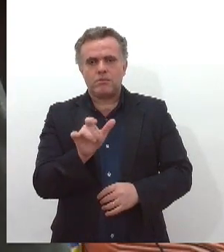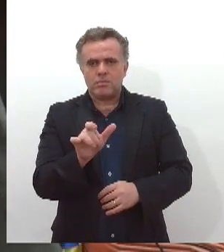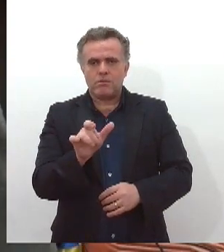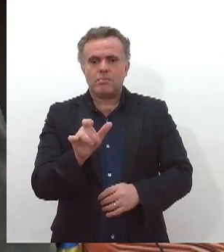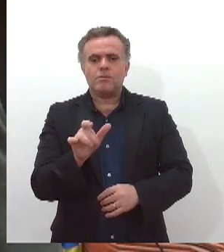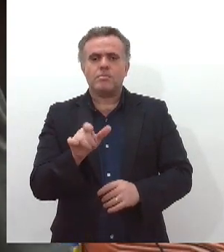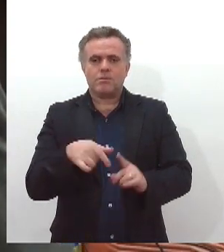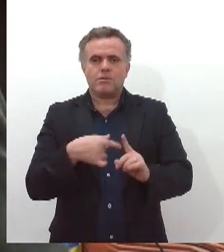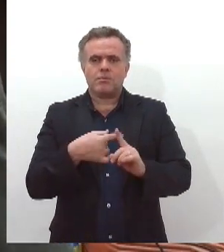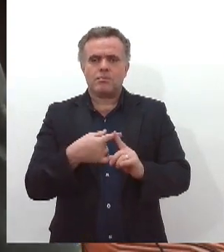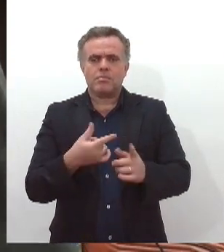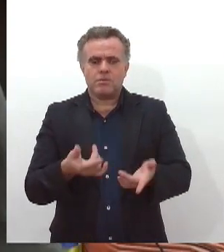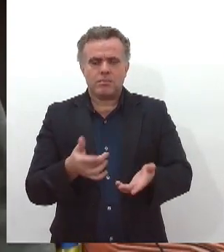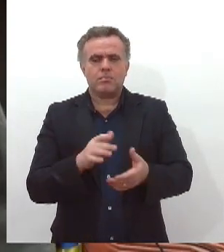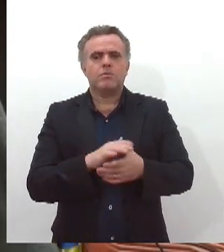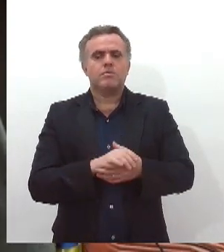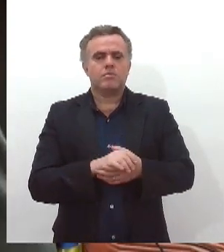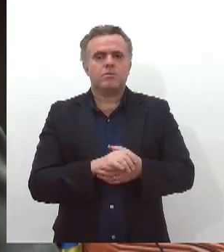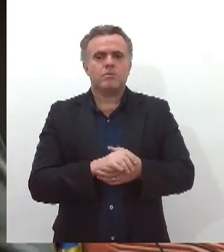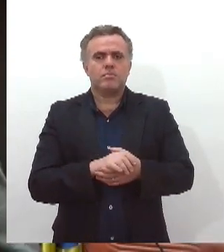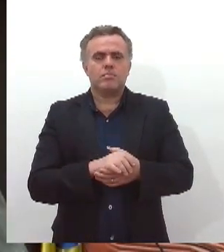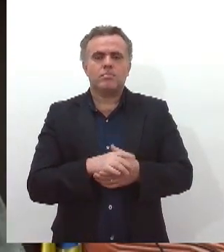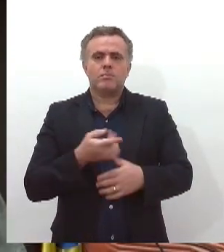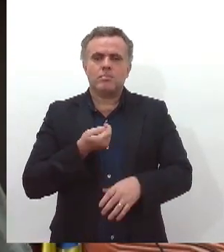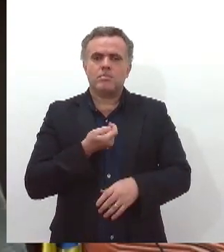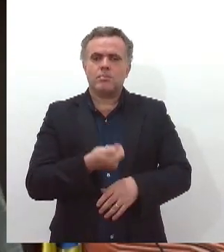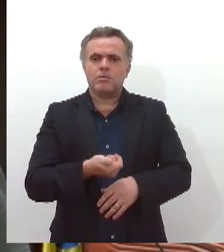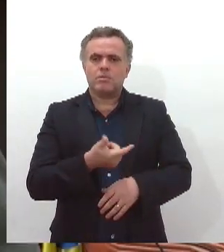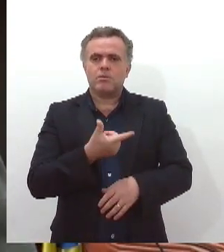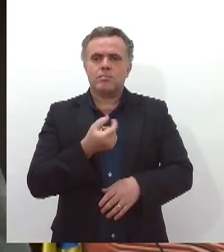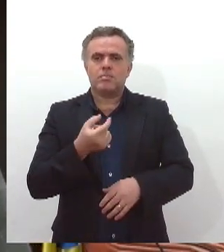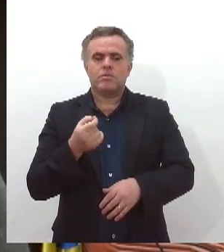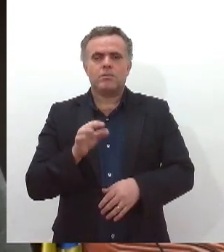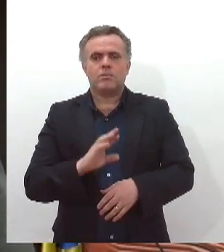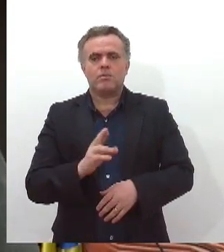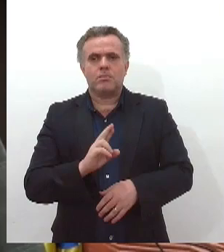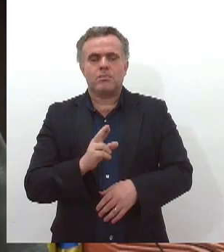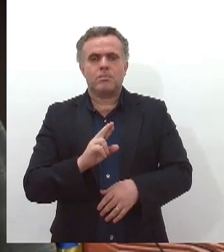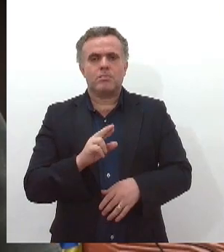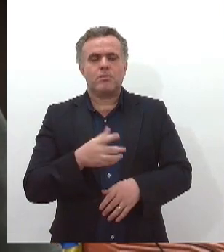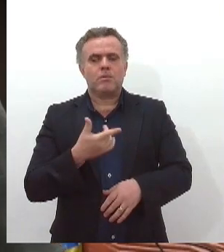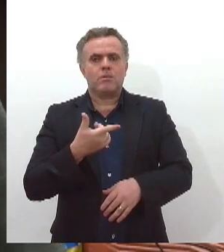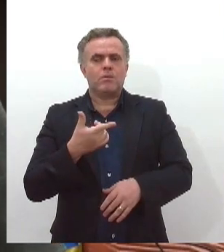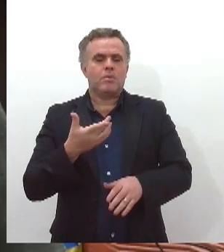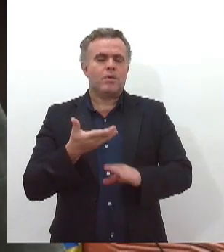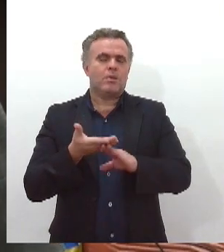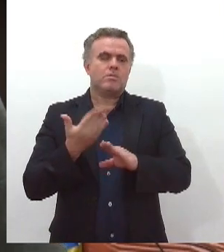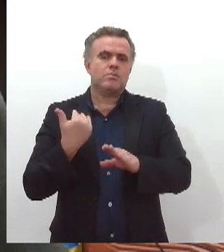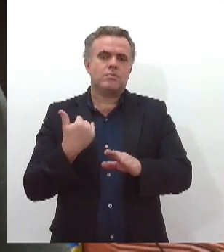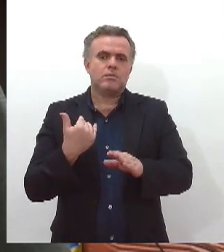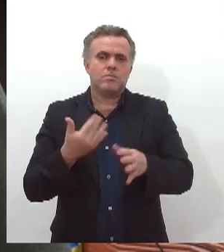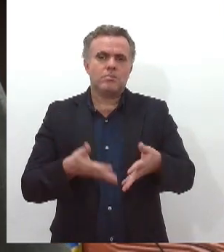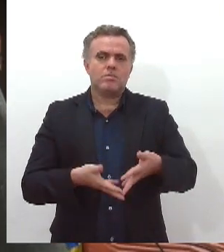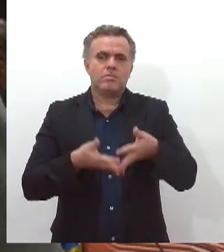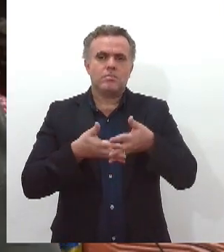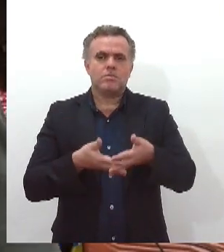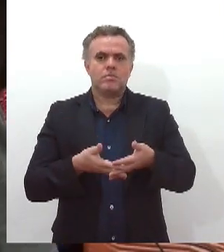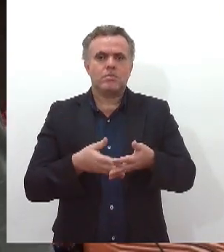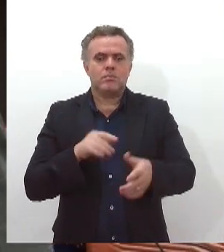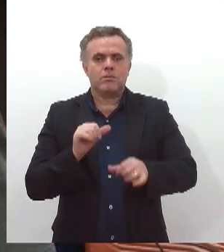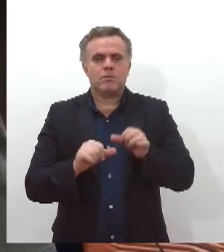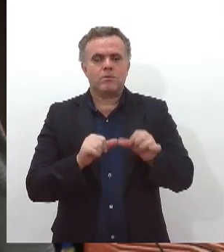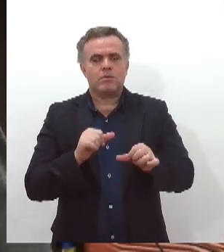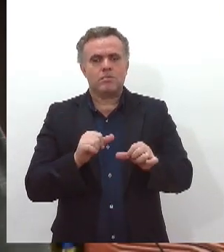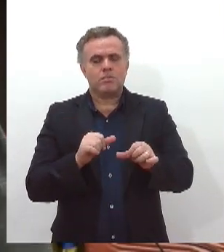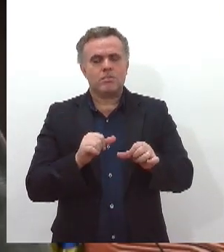+, a esse benefício de 200 reais, que era uma cesta básica e foi transformado nesse valor financeiro. Então, o que nós